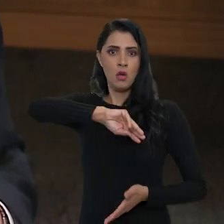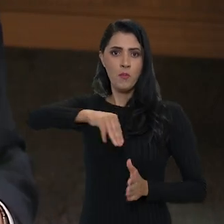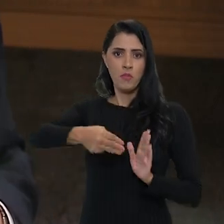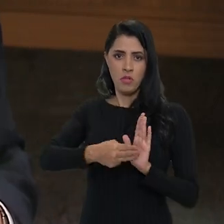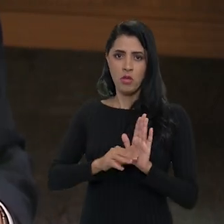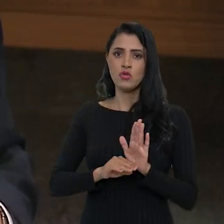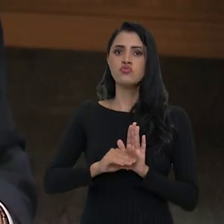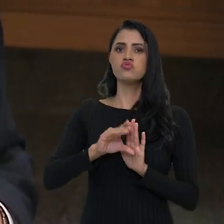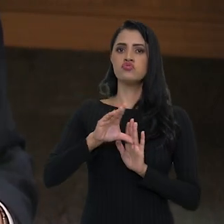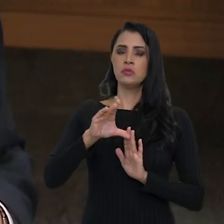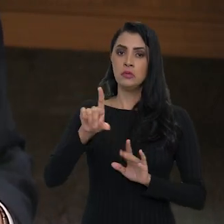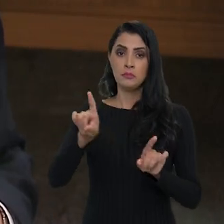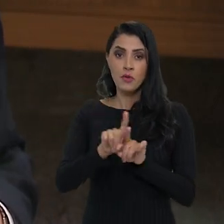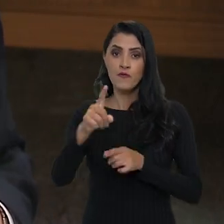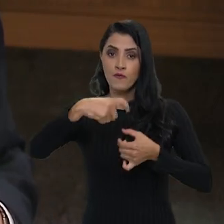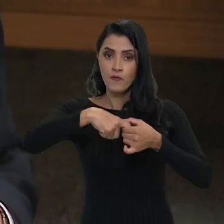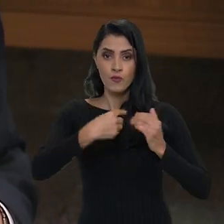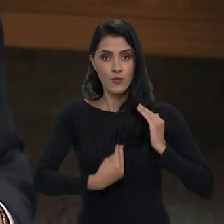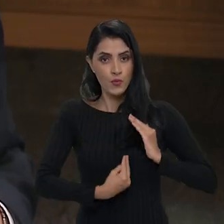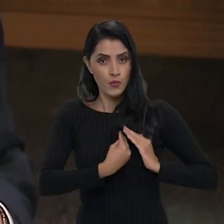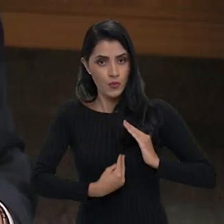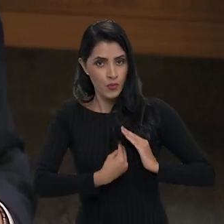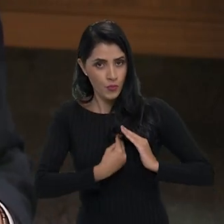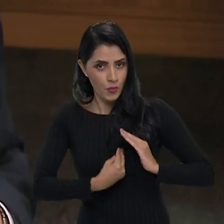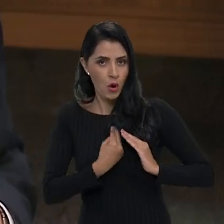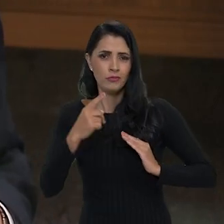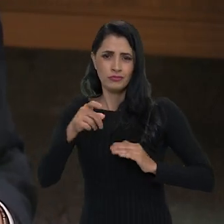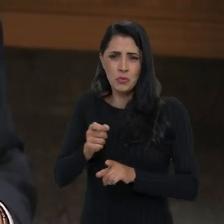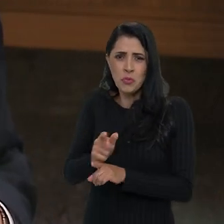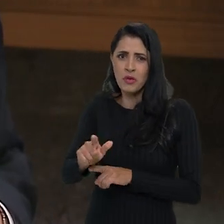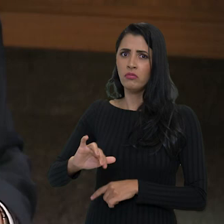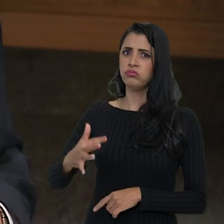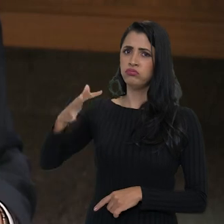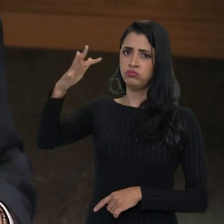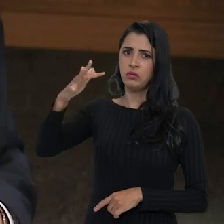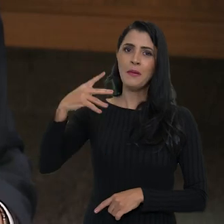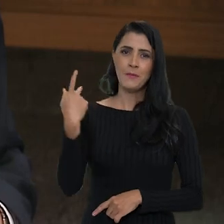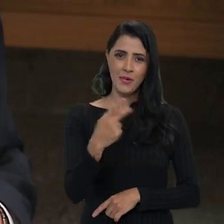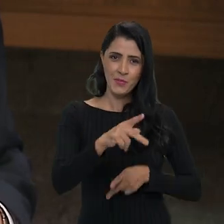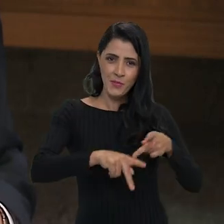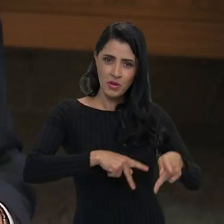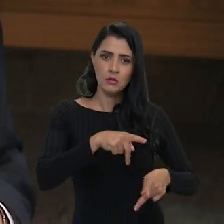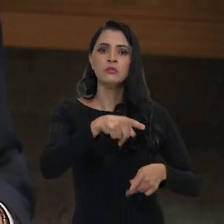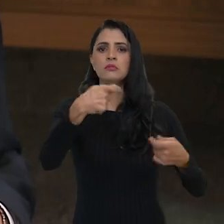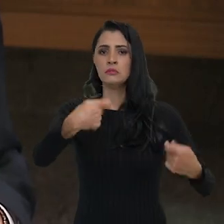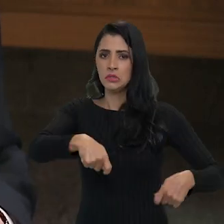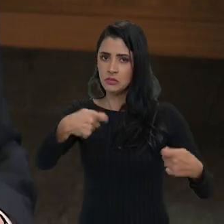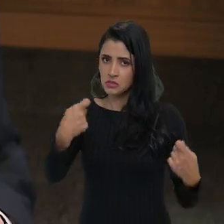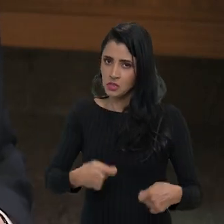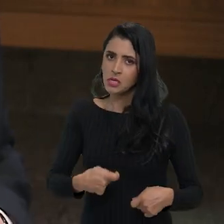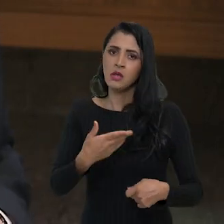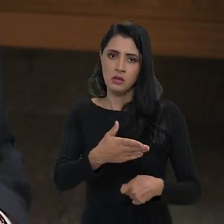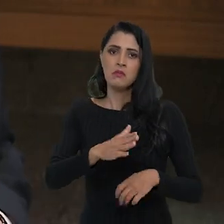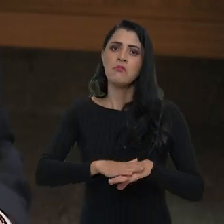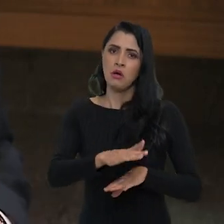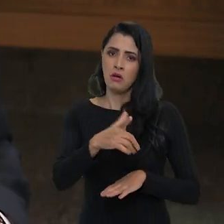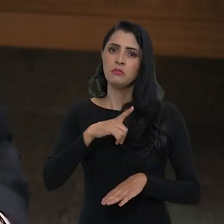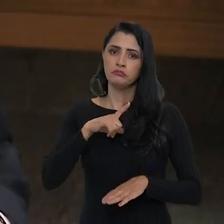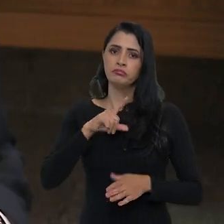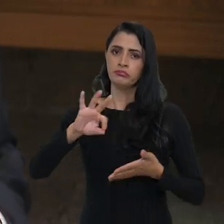salário mínimo, volta do Minha Casa Minha Vida, aluguel muito caro e para a população que precisa